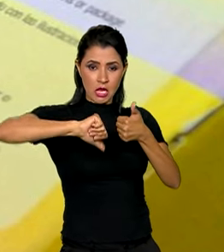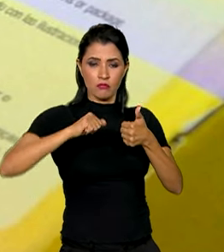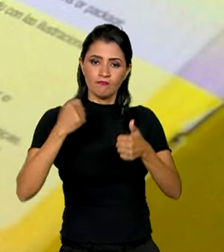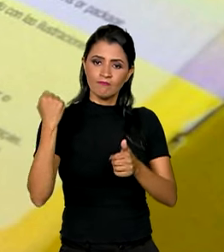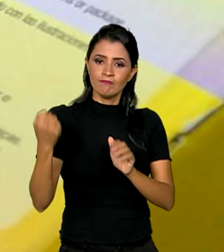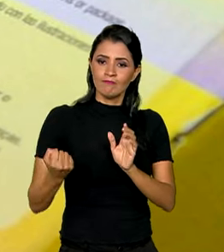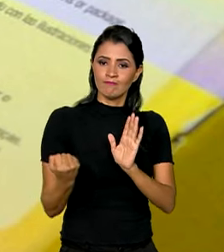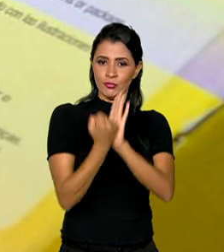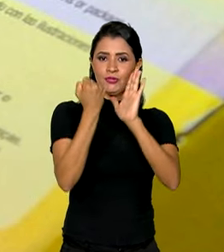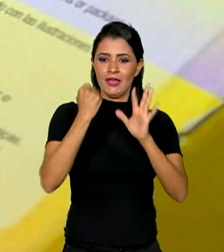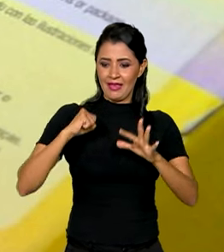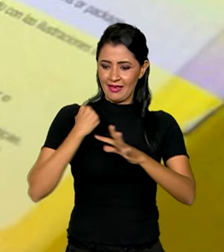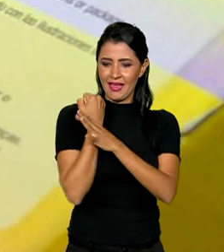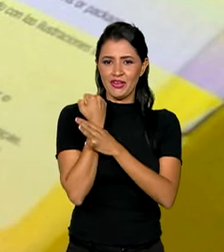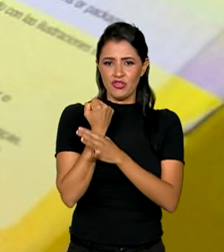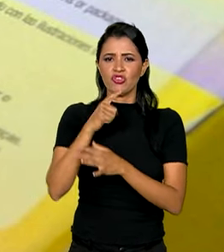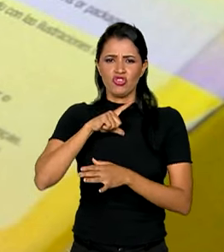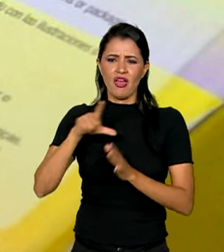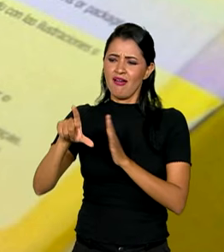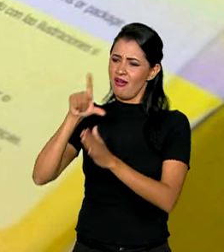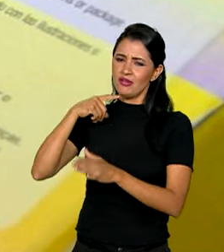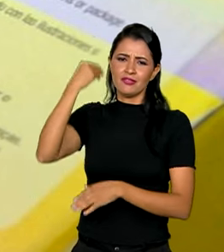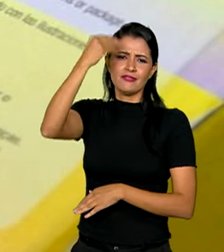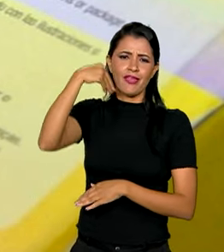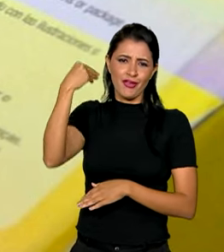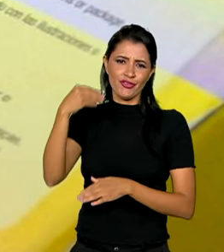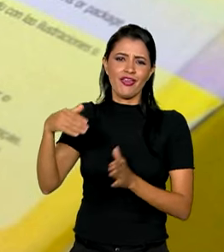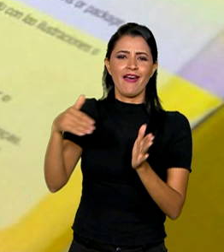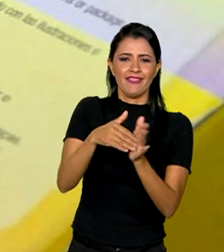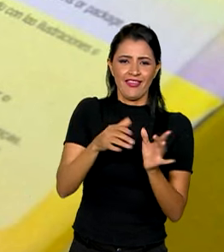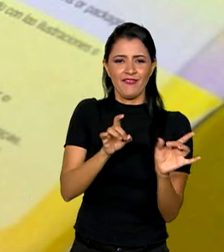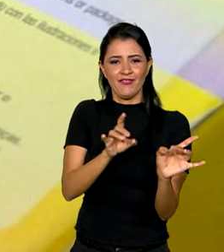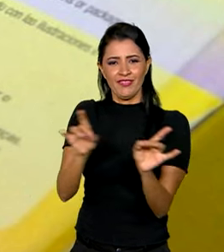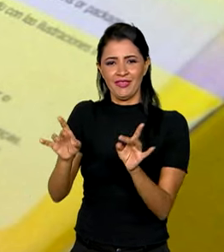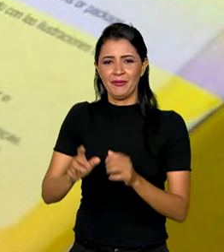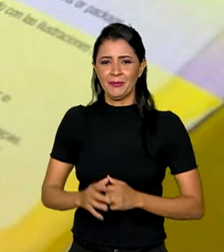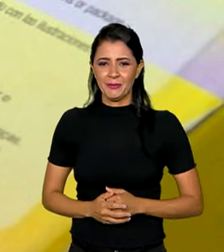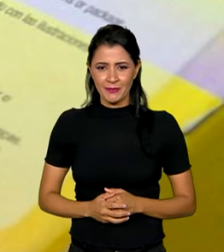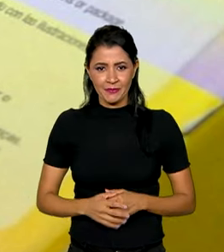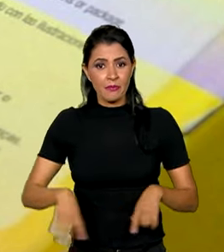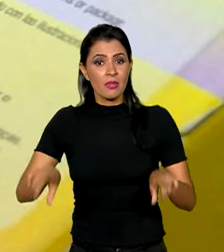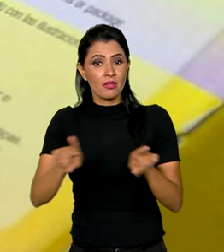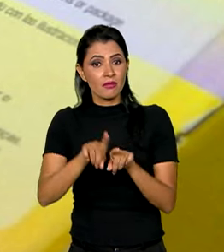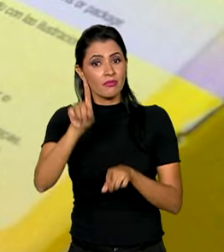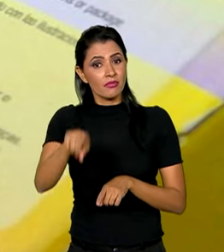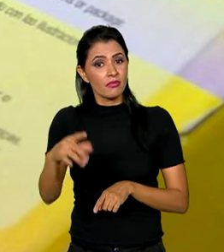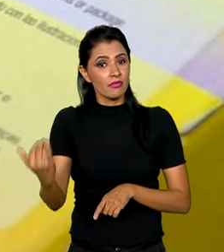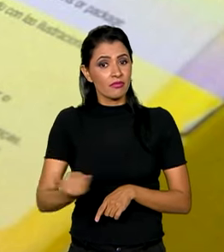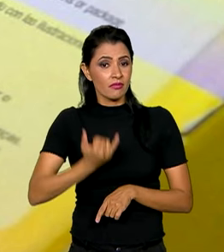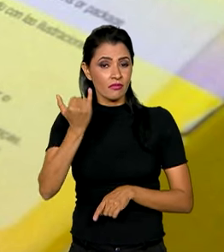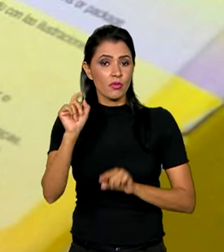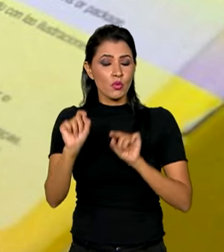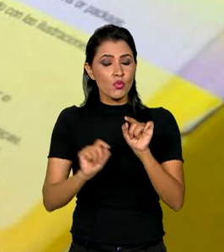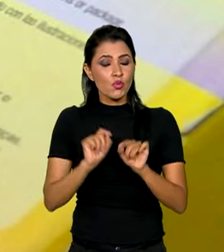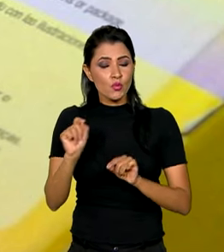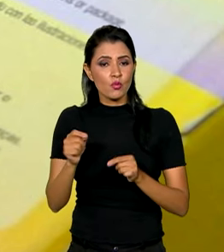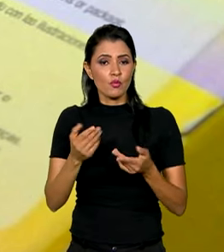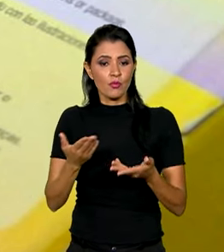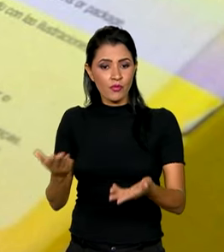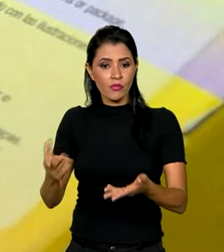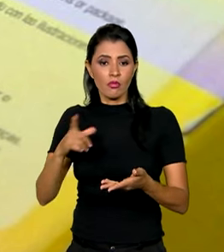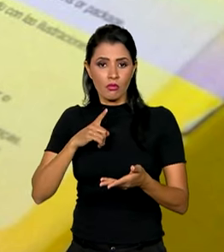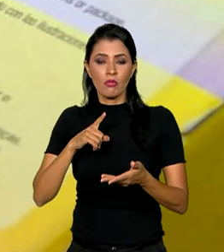passou por vários testes antes de chegar às prateleiras. Também é importante observar a questão da